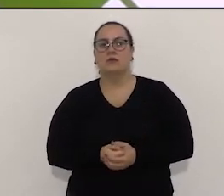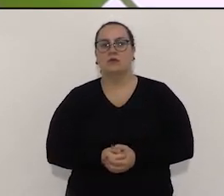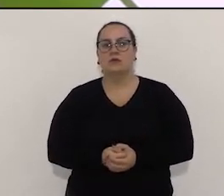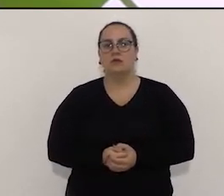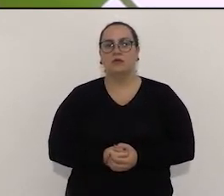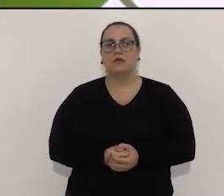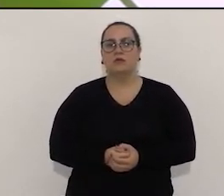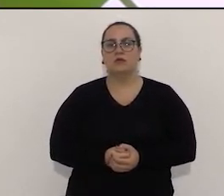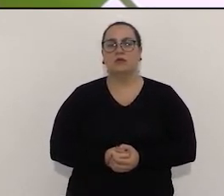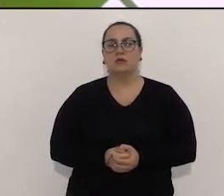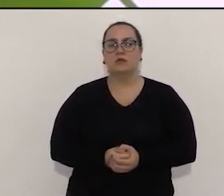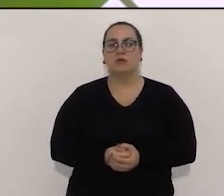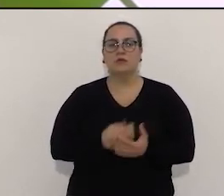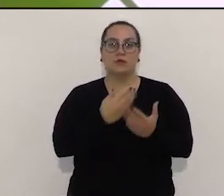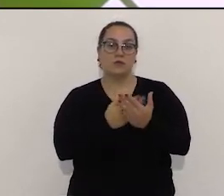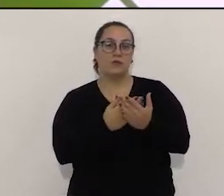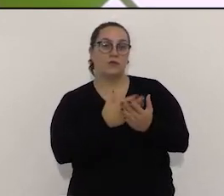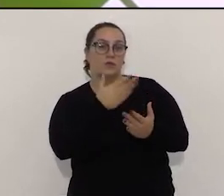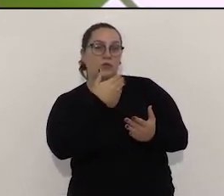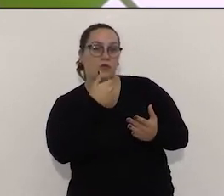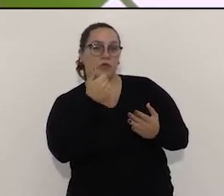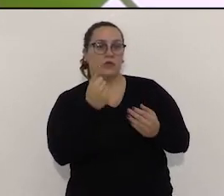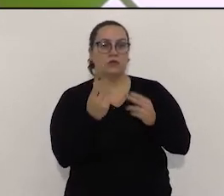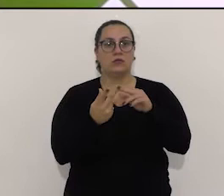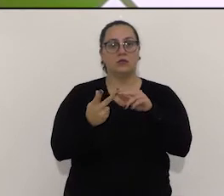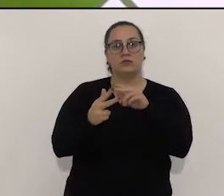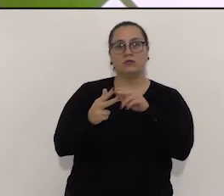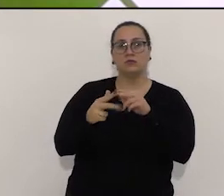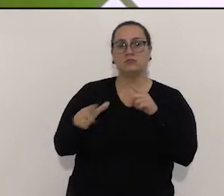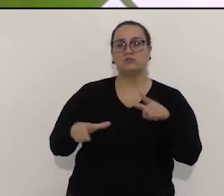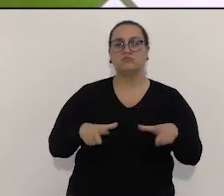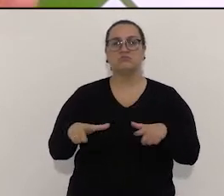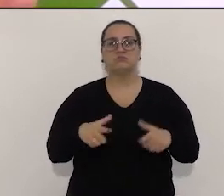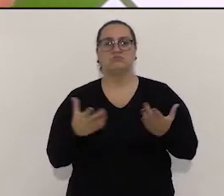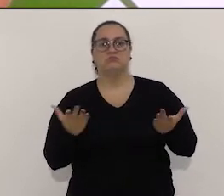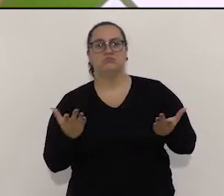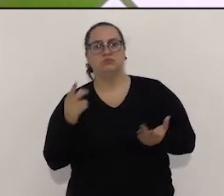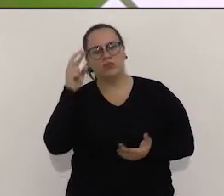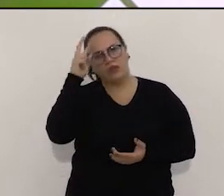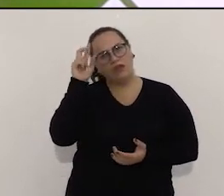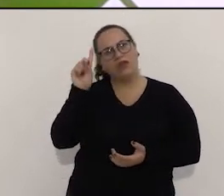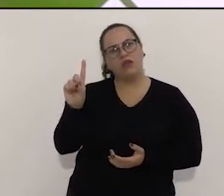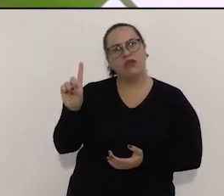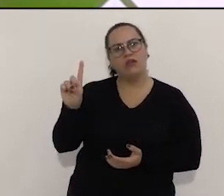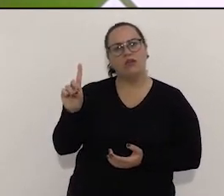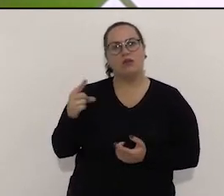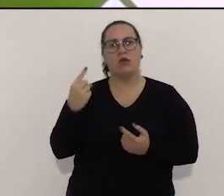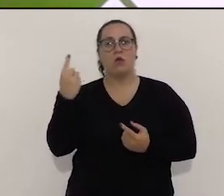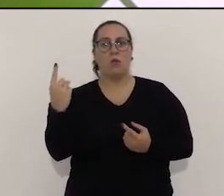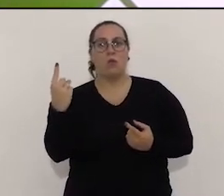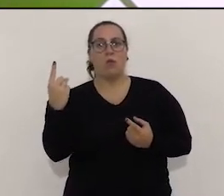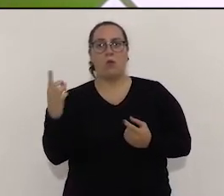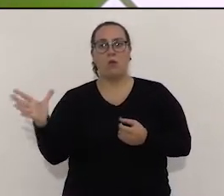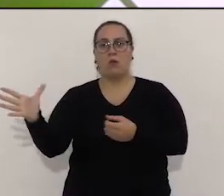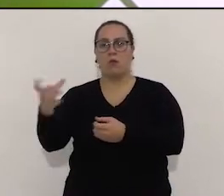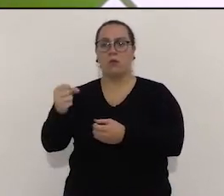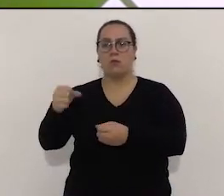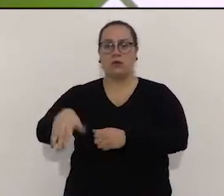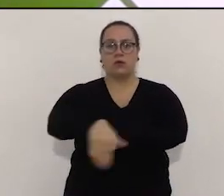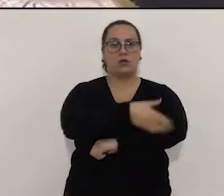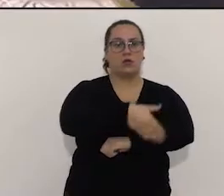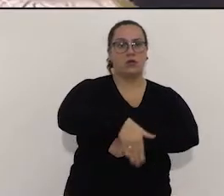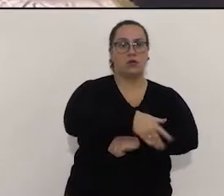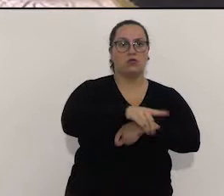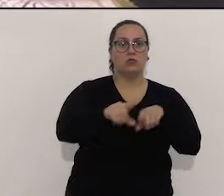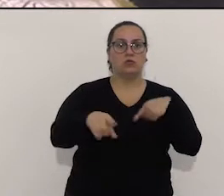não diria que a gente vai ter que estudar melhor. acho que por ter duas empresas nesse processo é estranho, não é? Uma que coleta o lixo porta